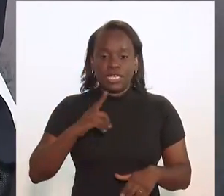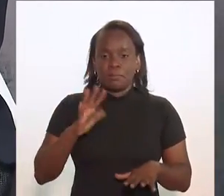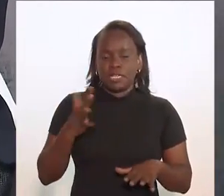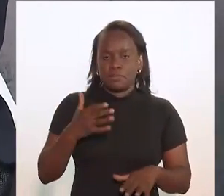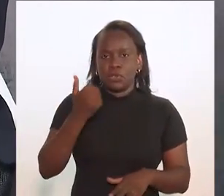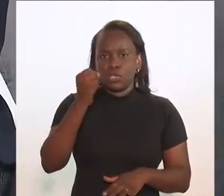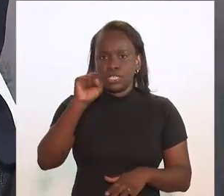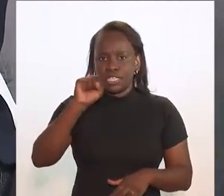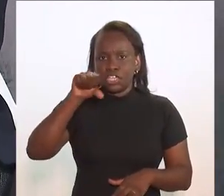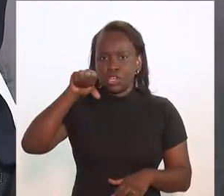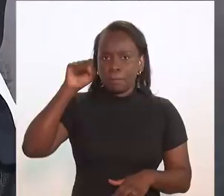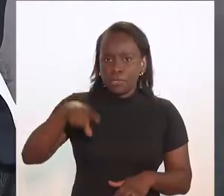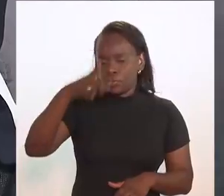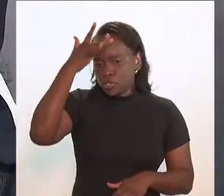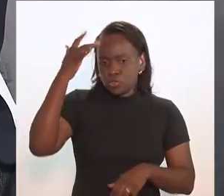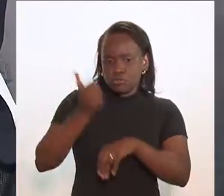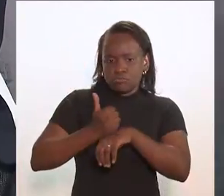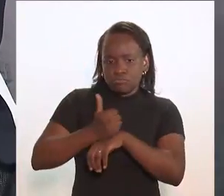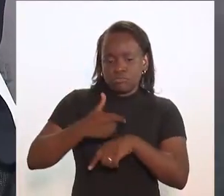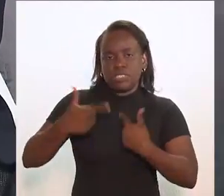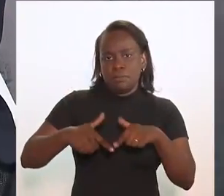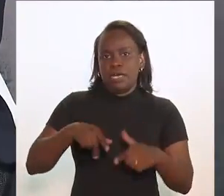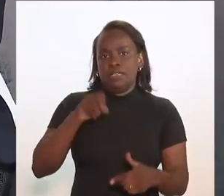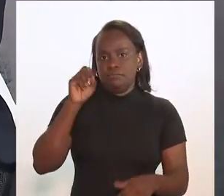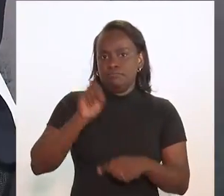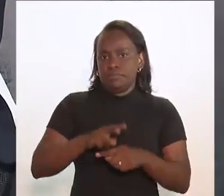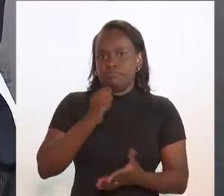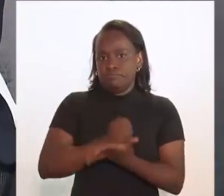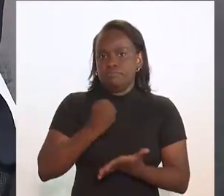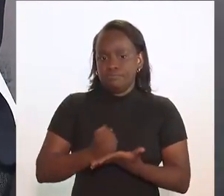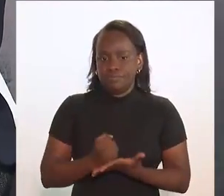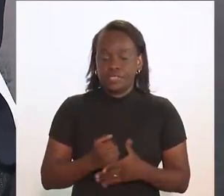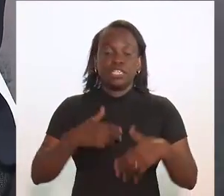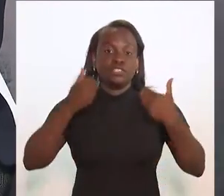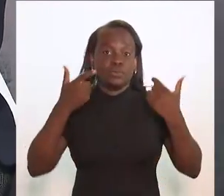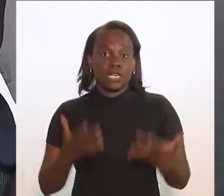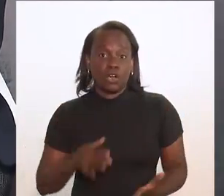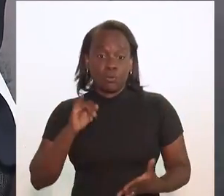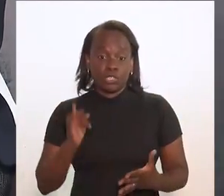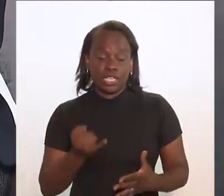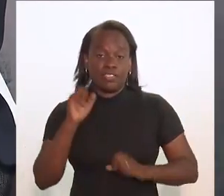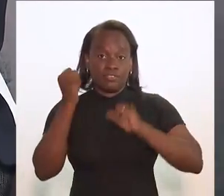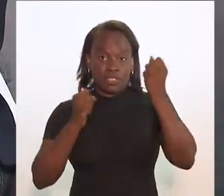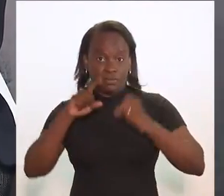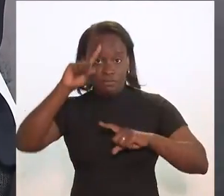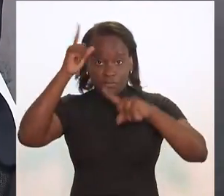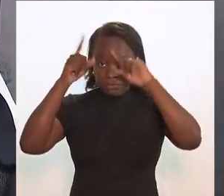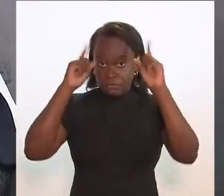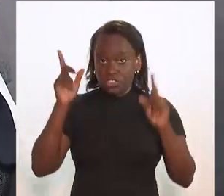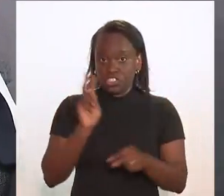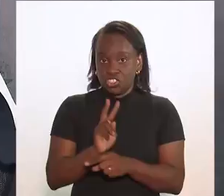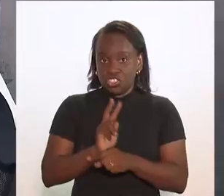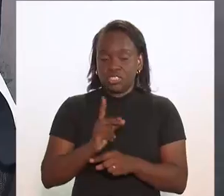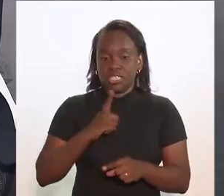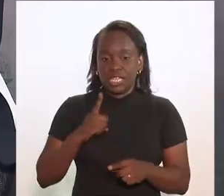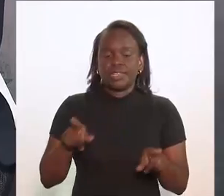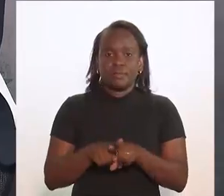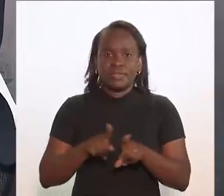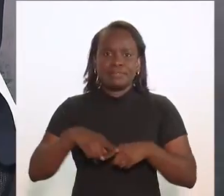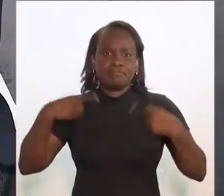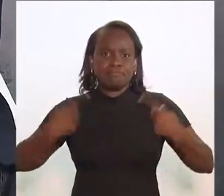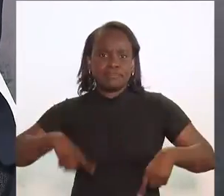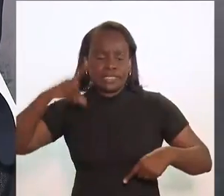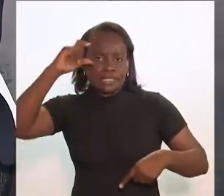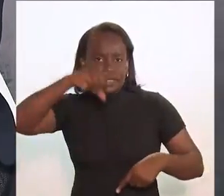aproximadamente 89 mil profissionais formalmente empregados. Para falar sobre as oportunidades que a indústria criativa representa e os